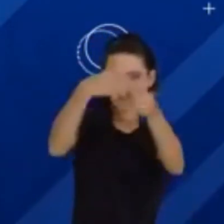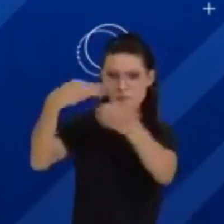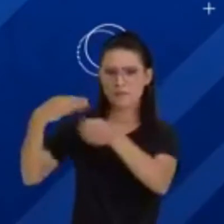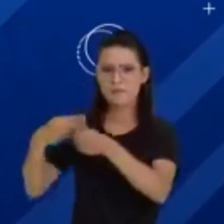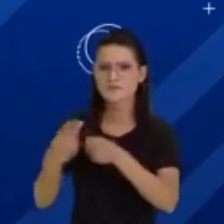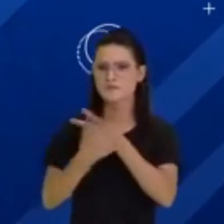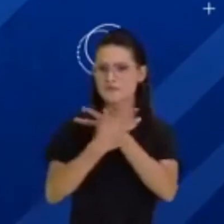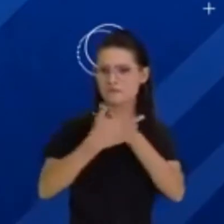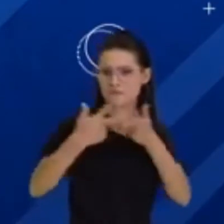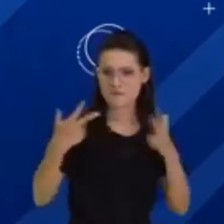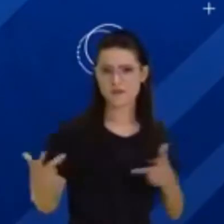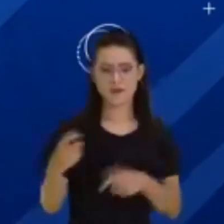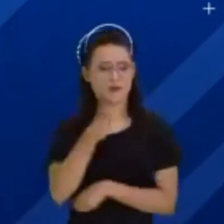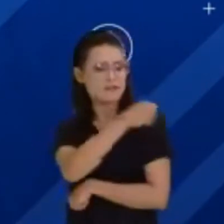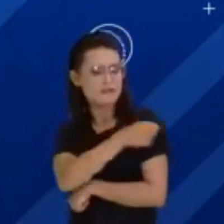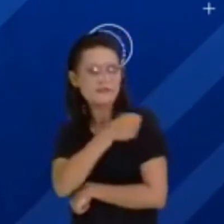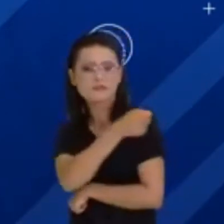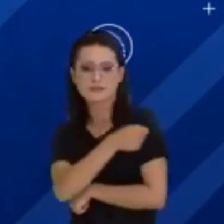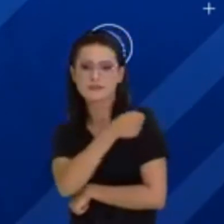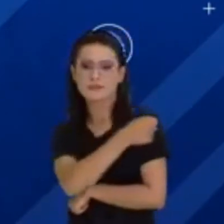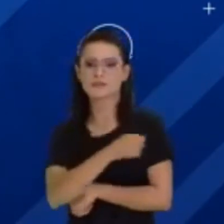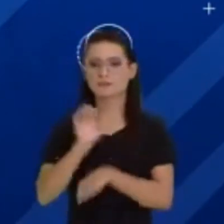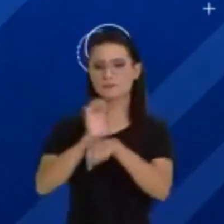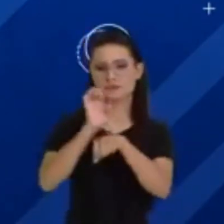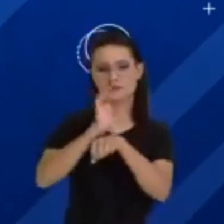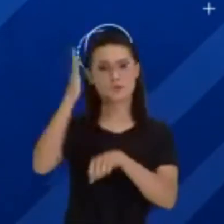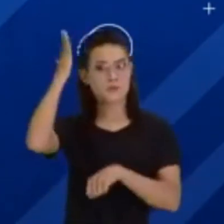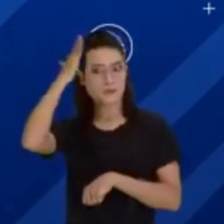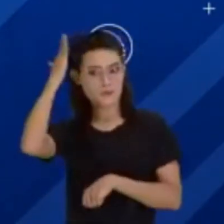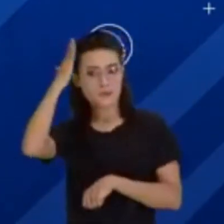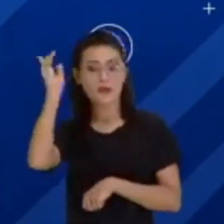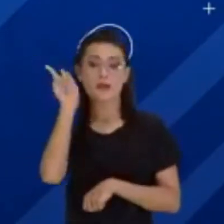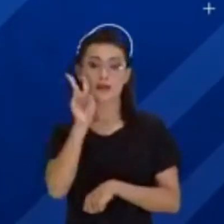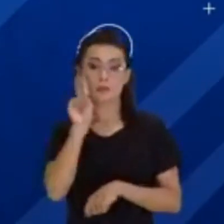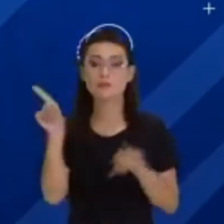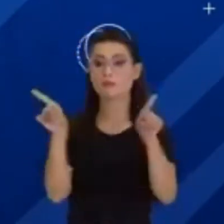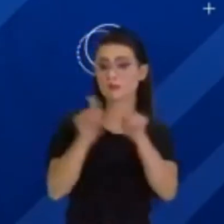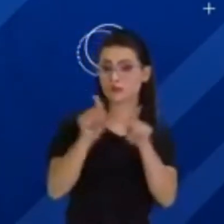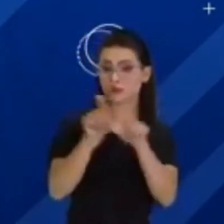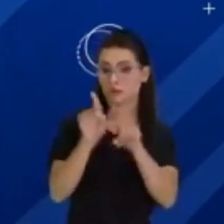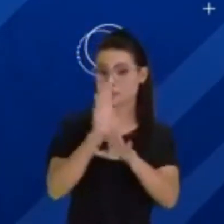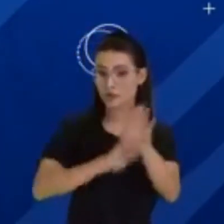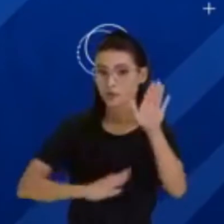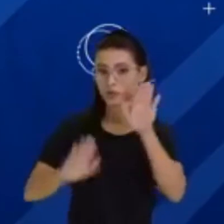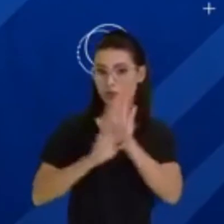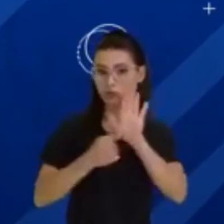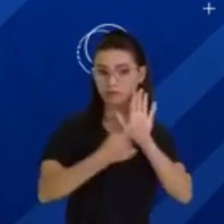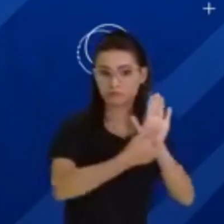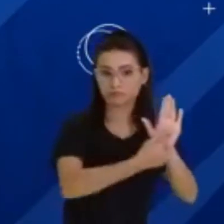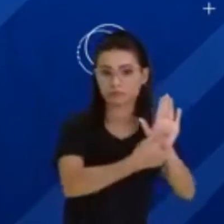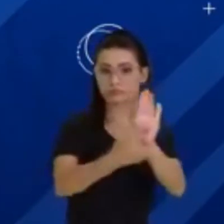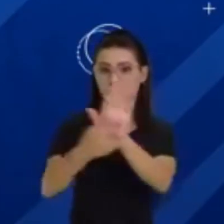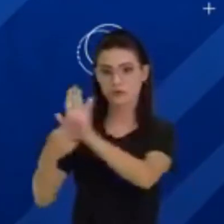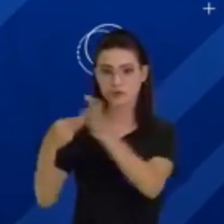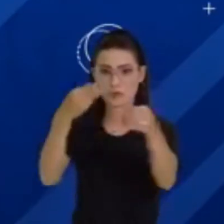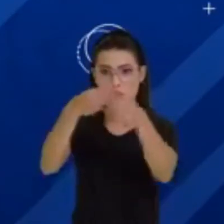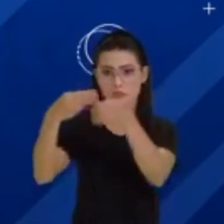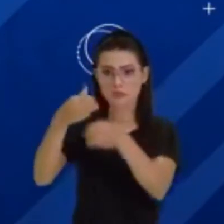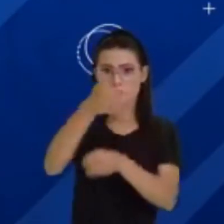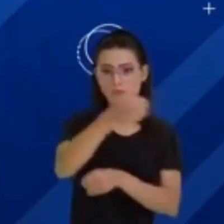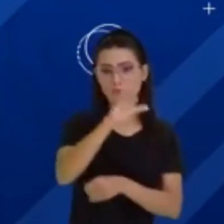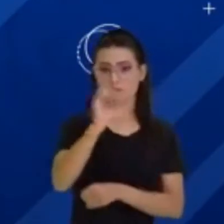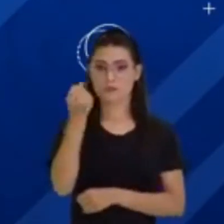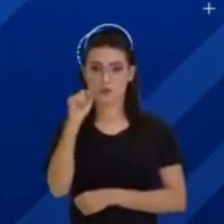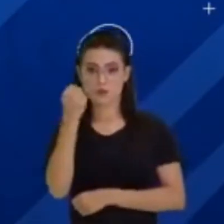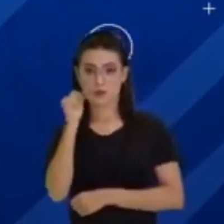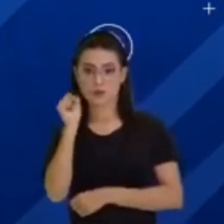centenas de alunos do nosso Estado. Lembrando também que essas aulas estão sendo transmitidas para 108 municípios do Estado do Pará